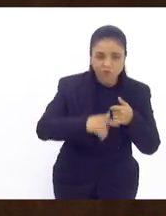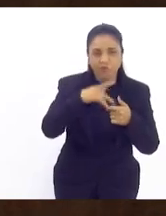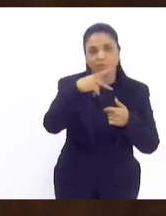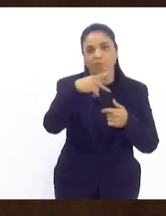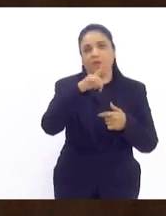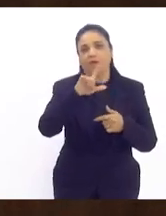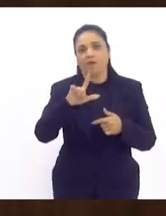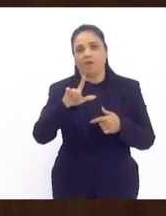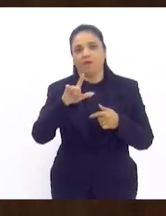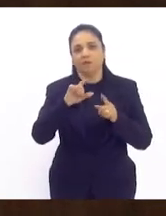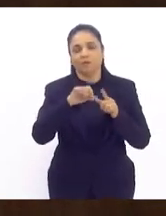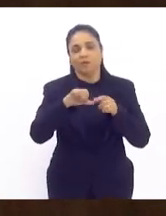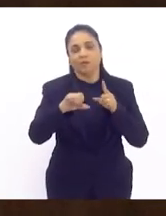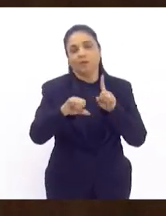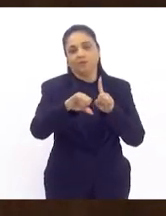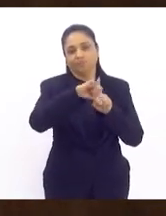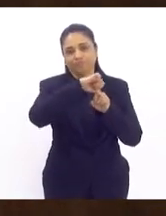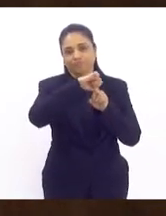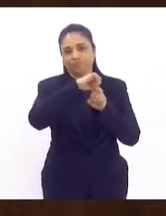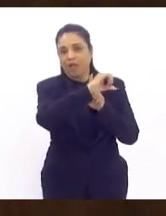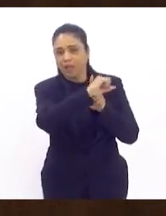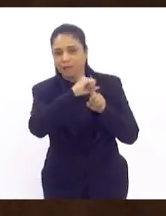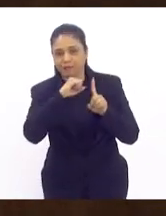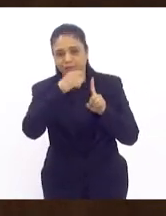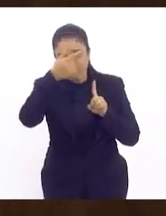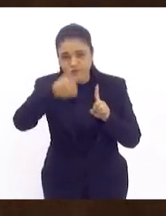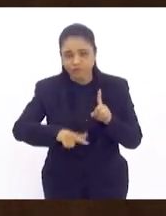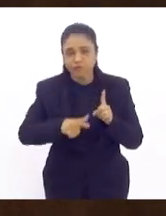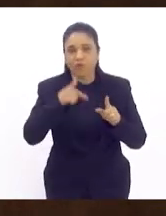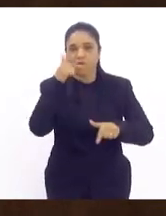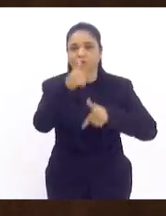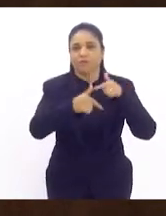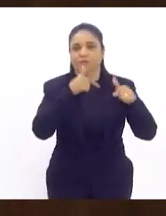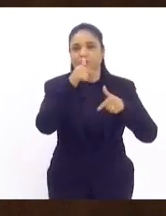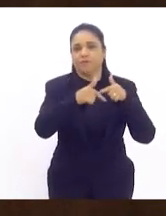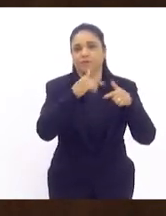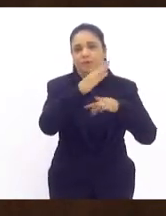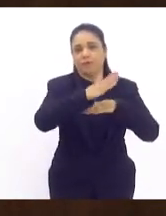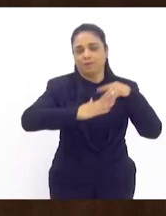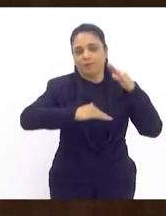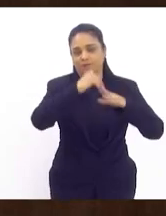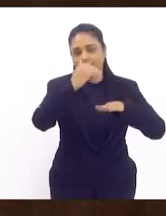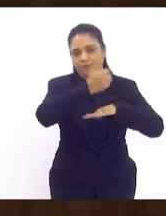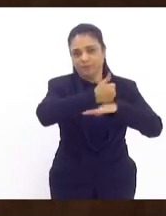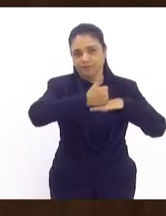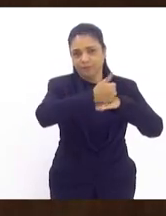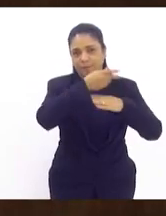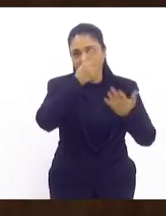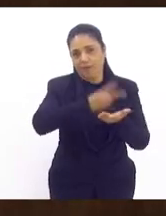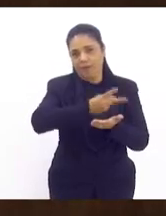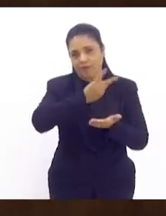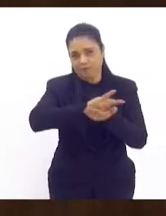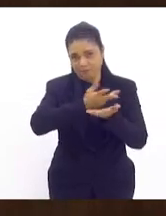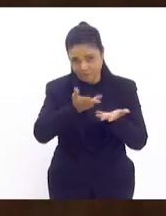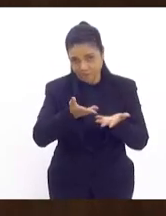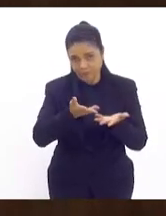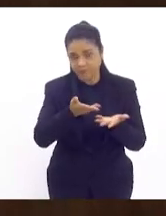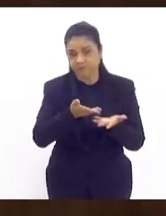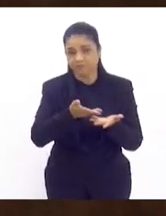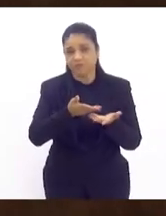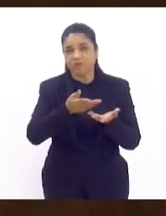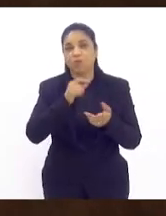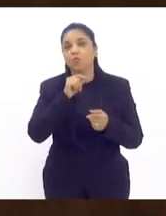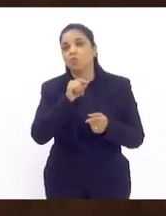categoria de trabalhadores e de trabalhadoras agora evidentemente o que que pesou o que pesou foi ver